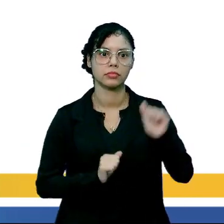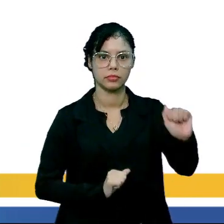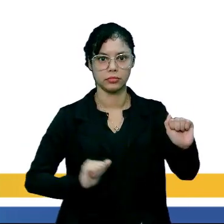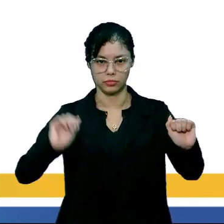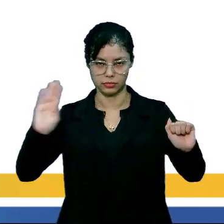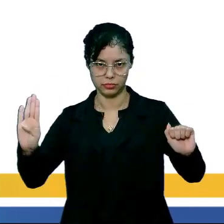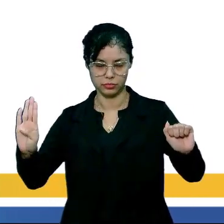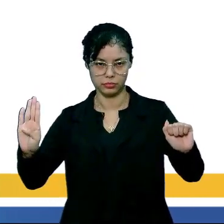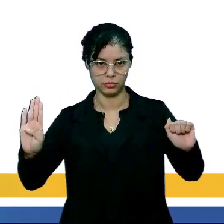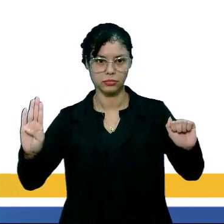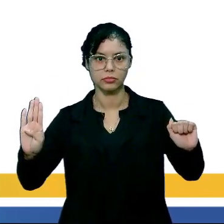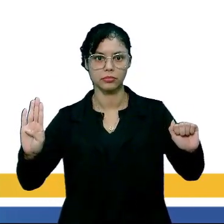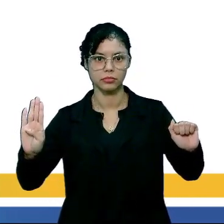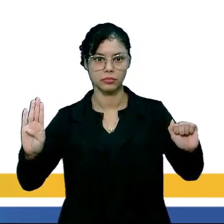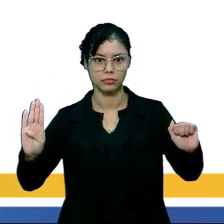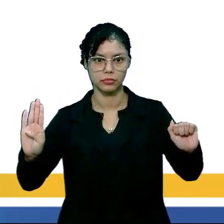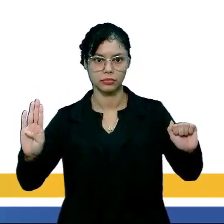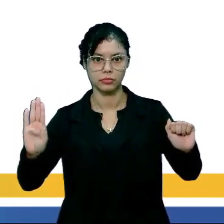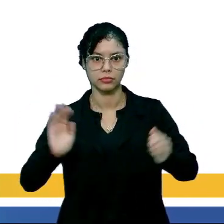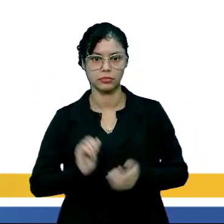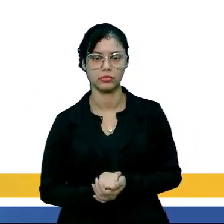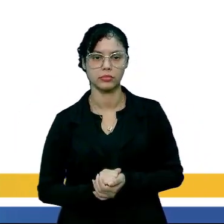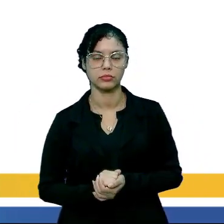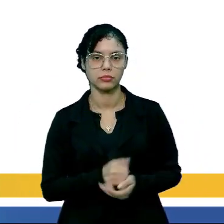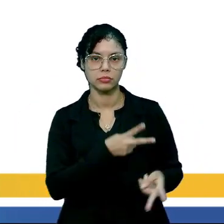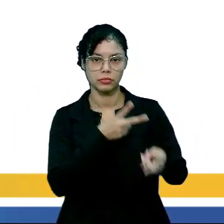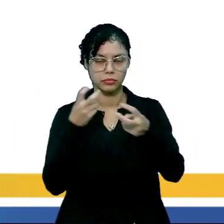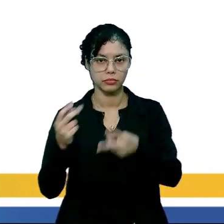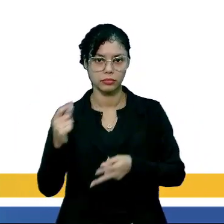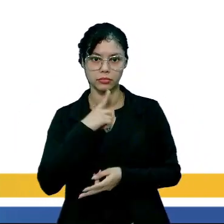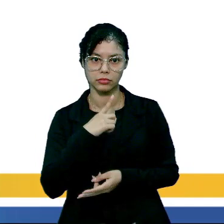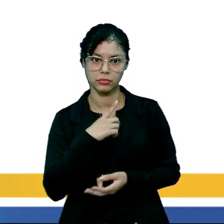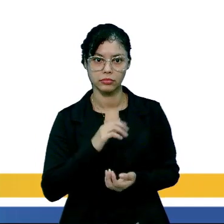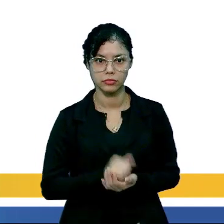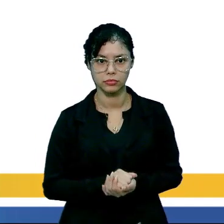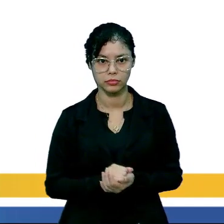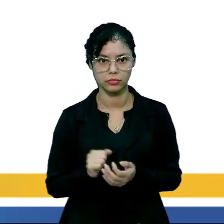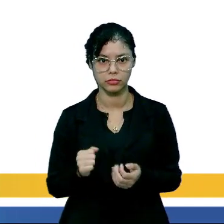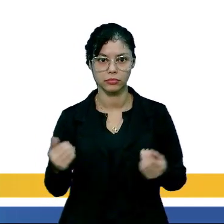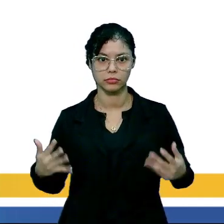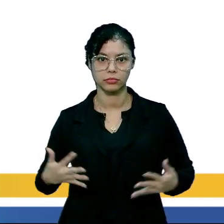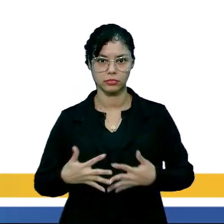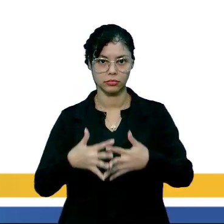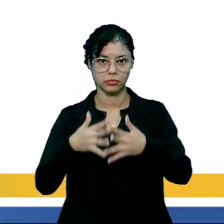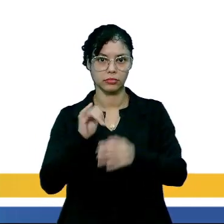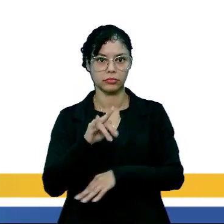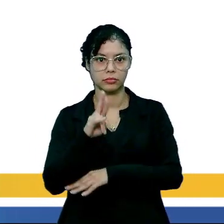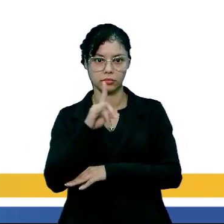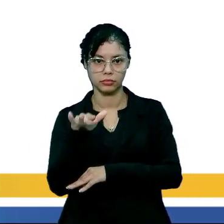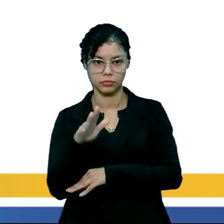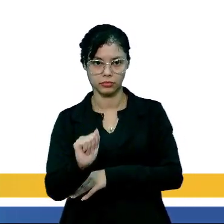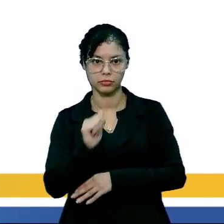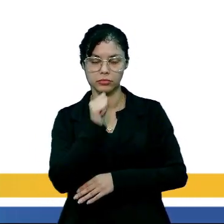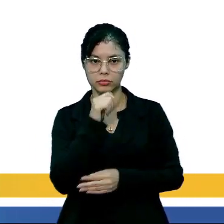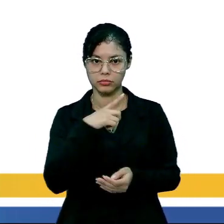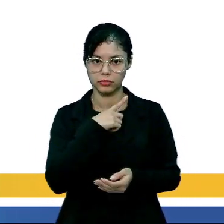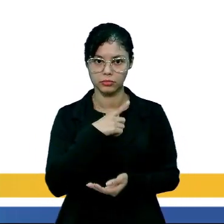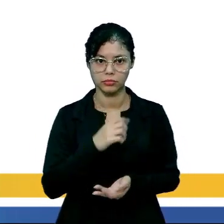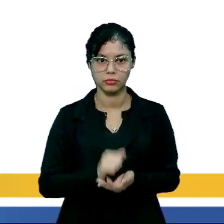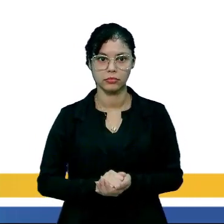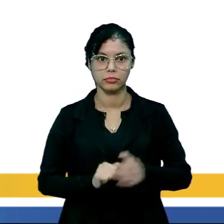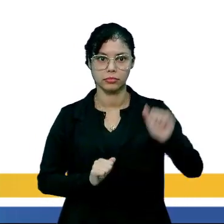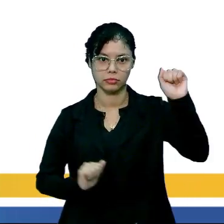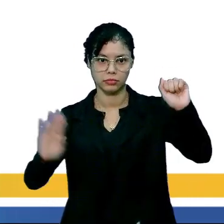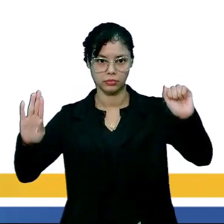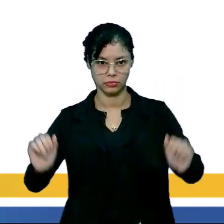AB. O AB. Então, observa que nós temos aí uma interseção. Então, tem gente do